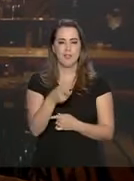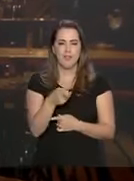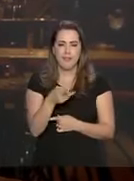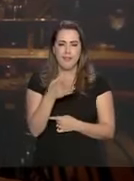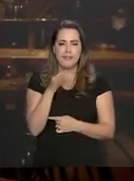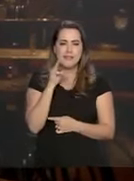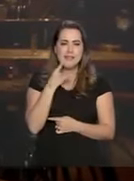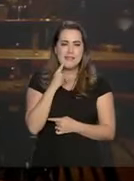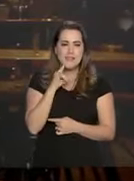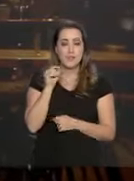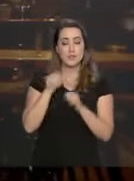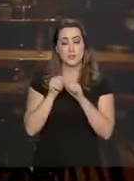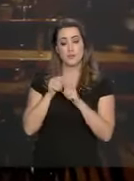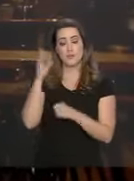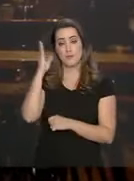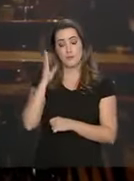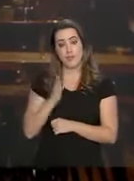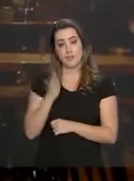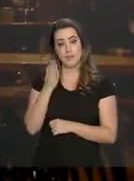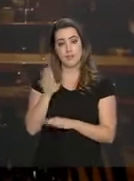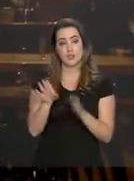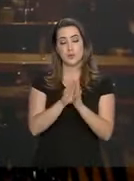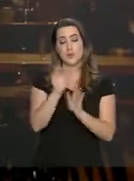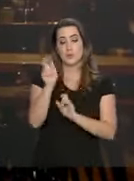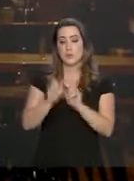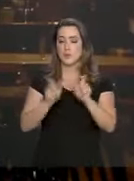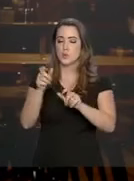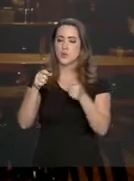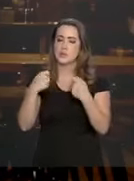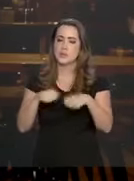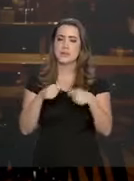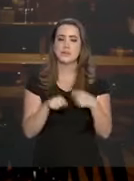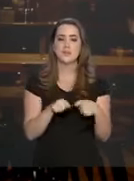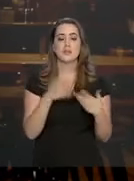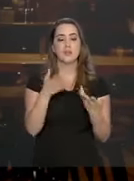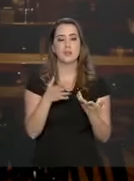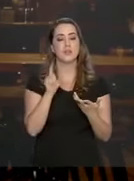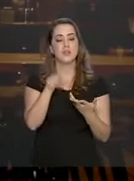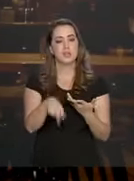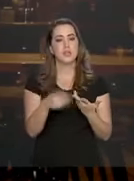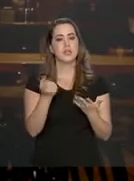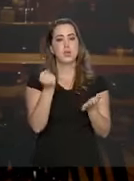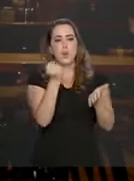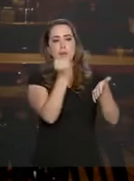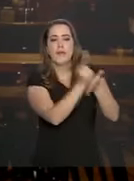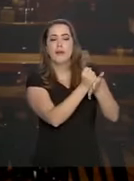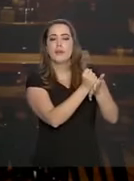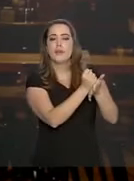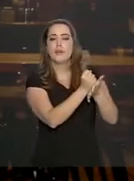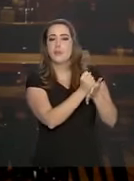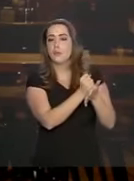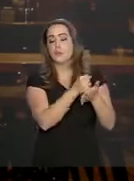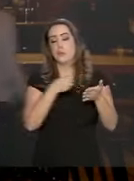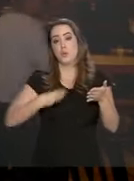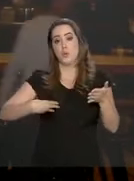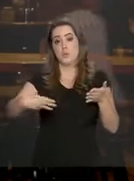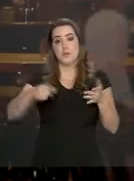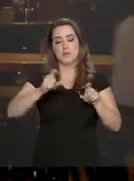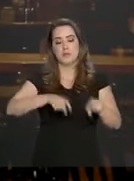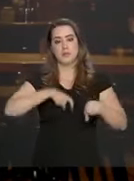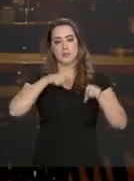cerveja que é produzida aqui chegue ao consumidor, é preciso que o produto esteja registrado no Ministério da Agricultura.